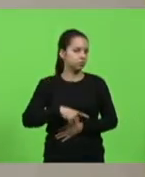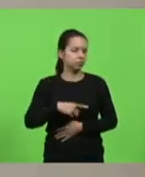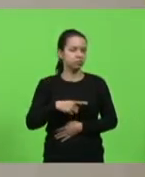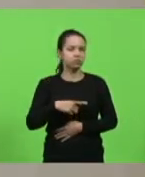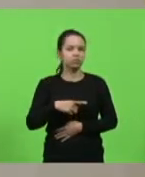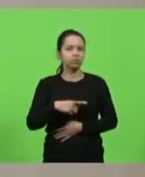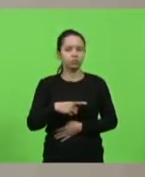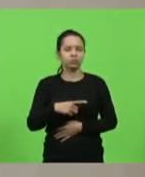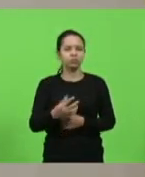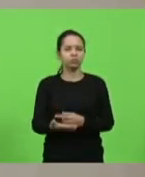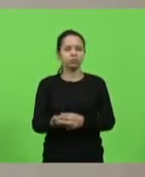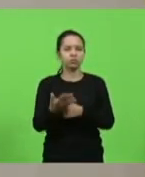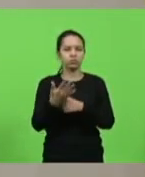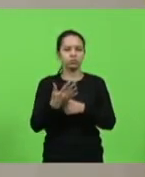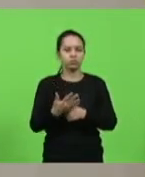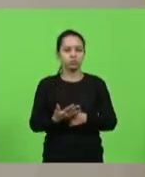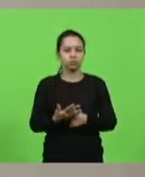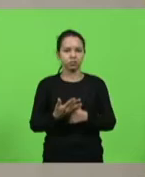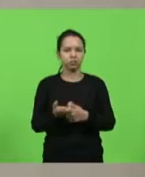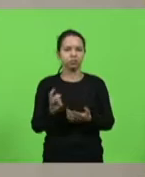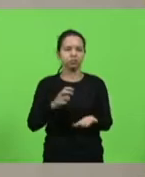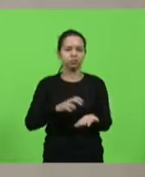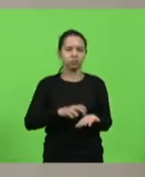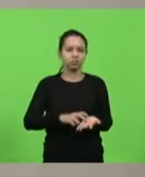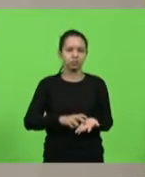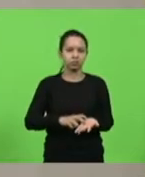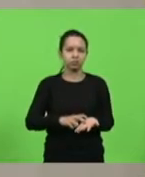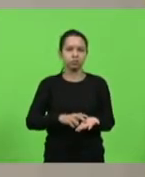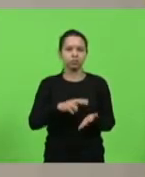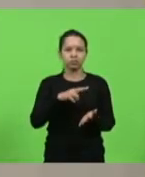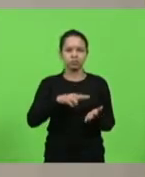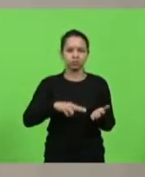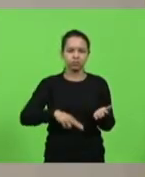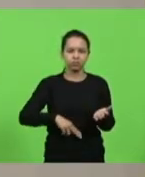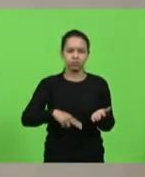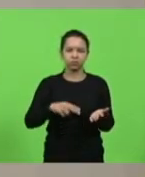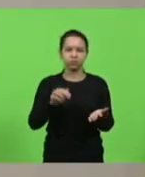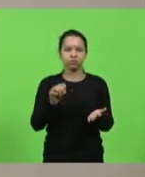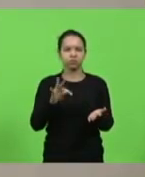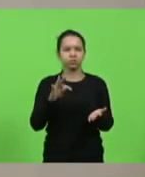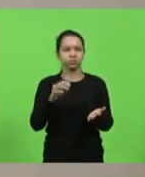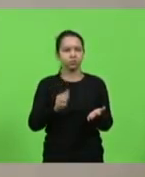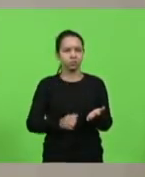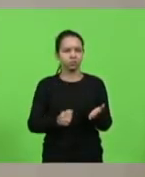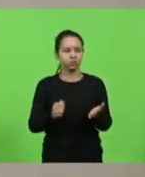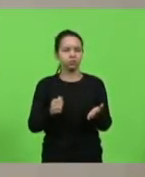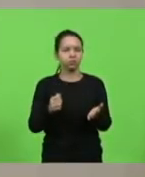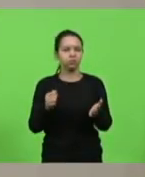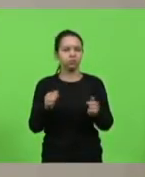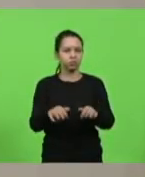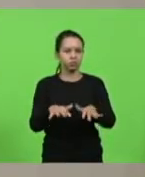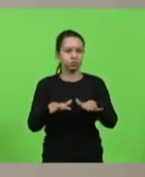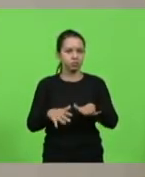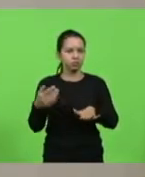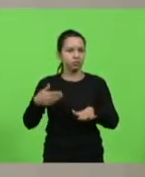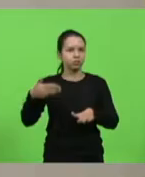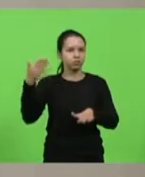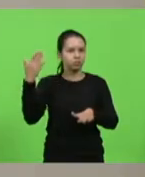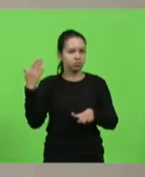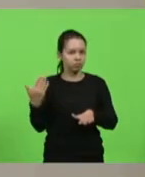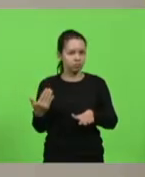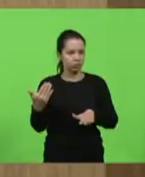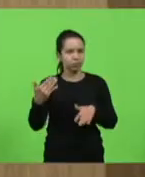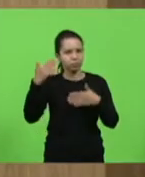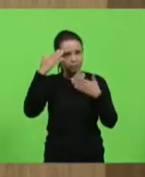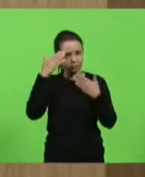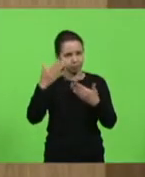auxilie nesta manhã maravilhosa, fazendo a leitura da ata da sessão anterior. Obrigado, senhor presidente.